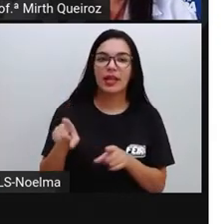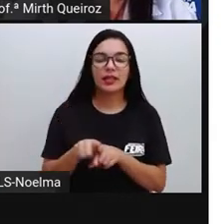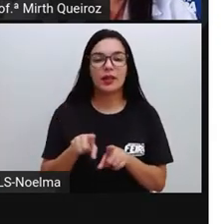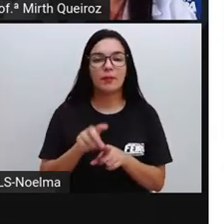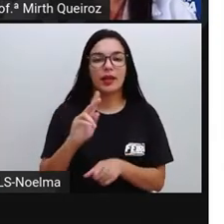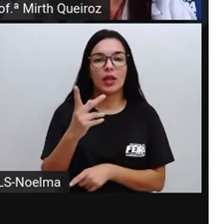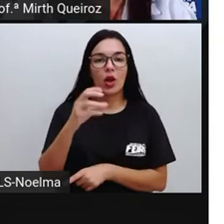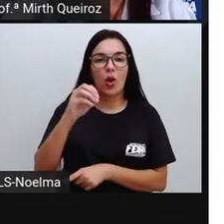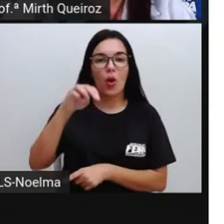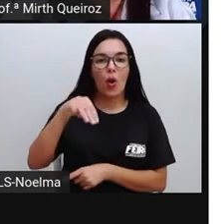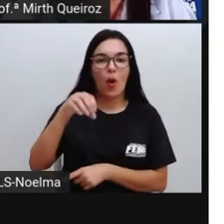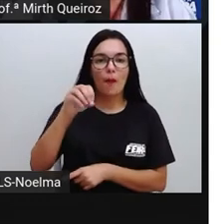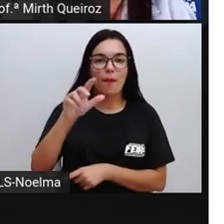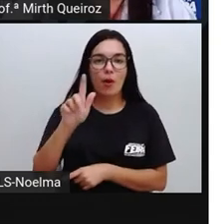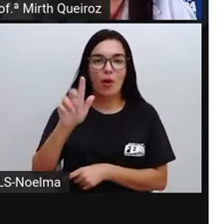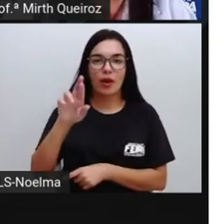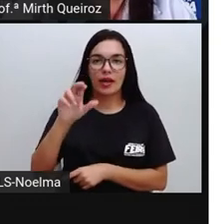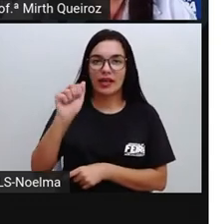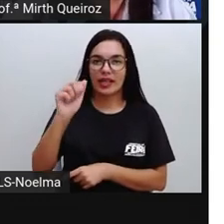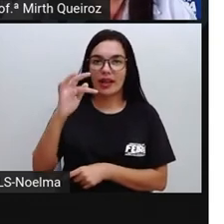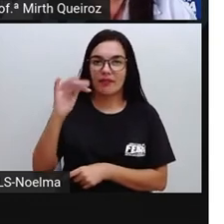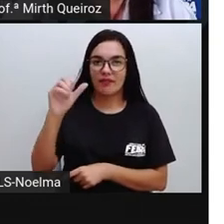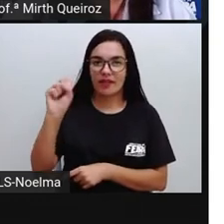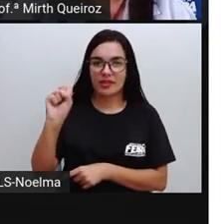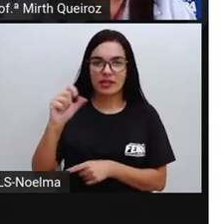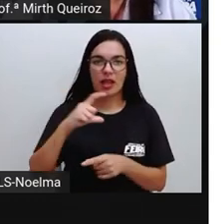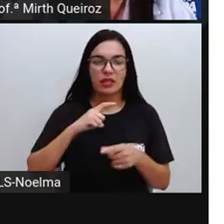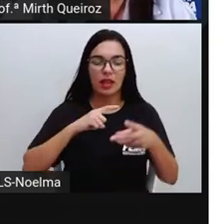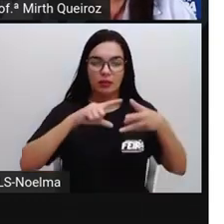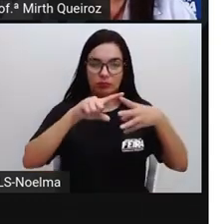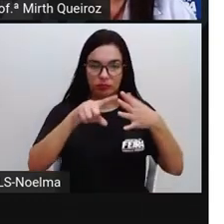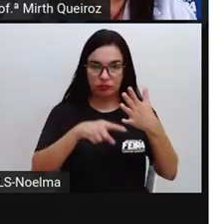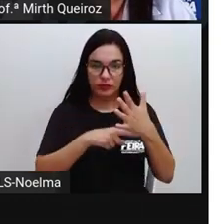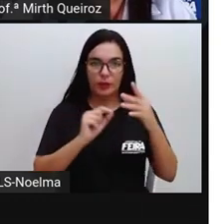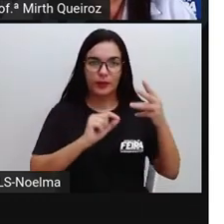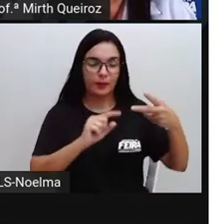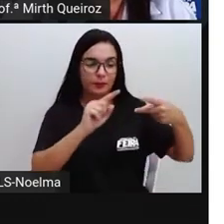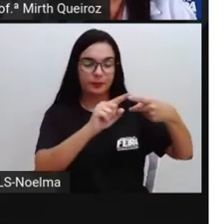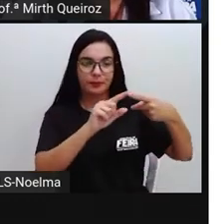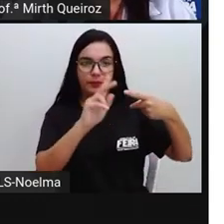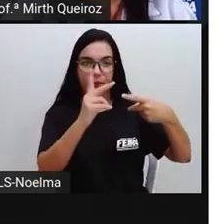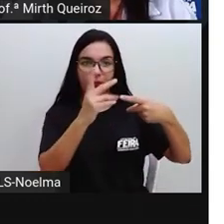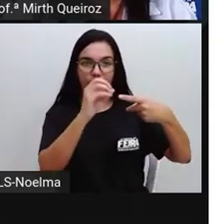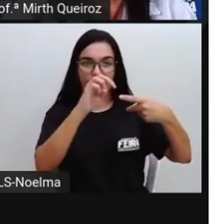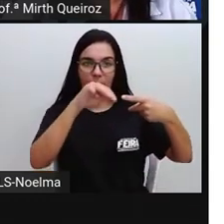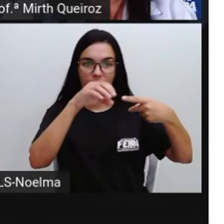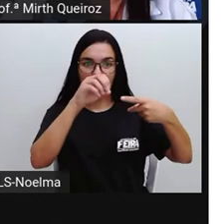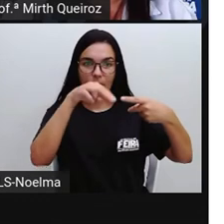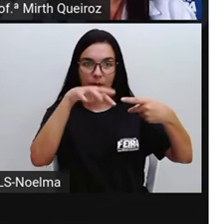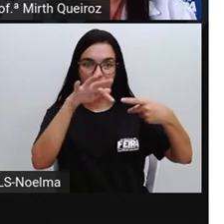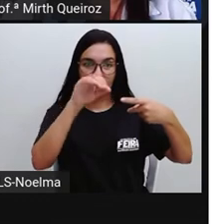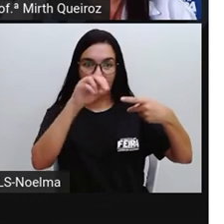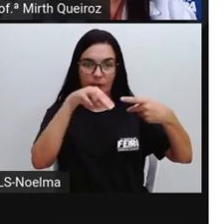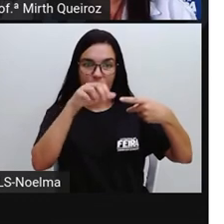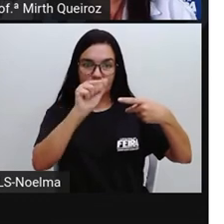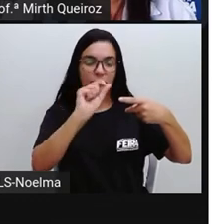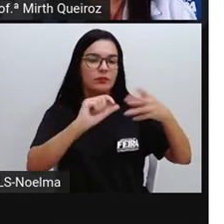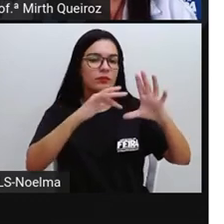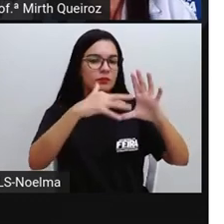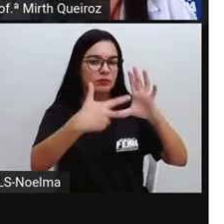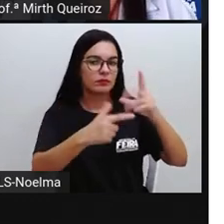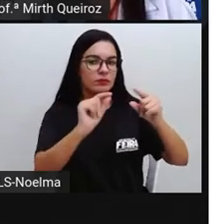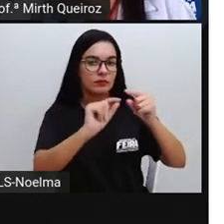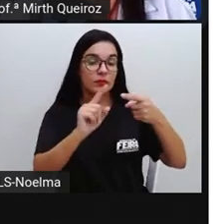entre essas palavras, certo? Aí a gente tem uns tipos de palavras. As homófonas, quais as características desse tipo de